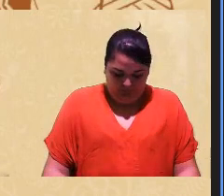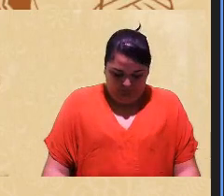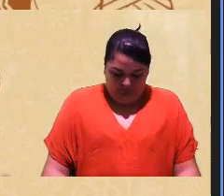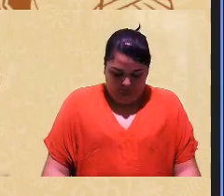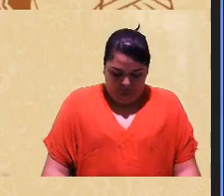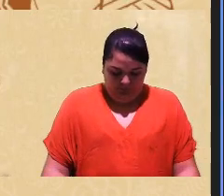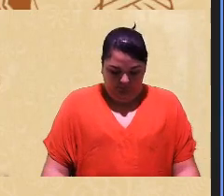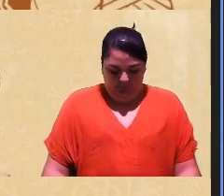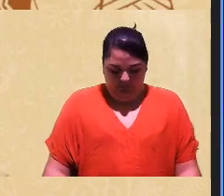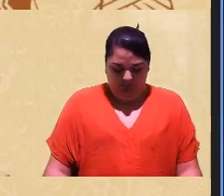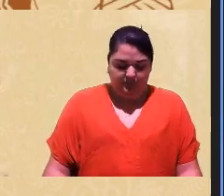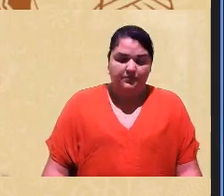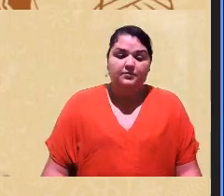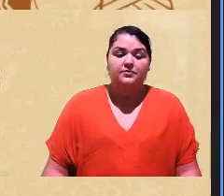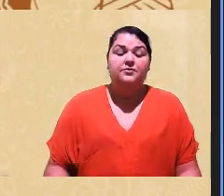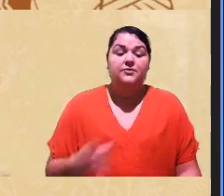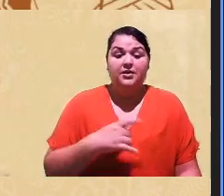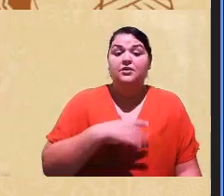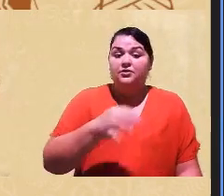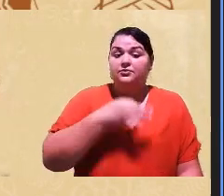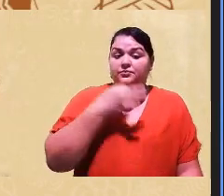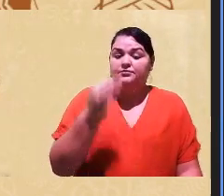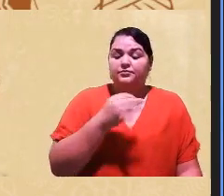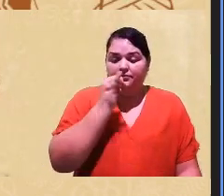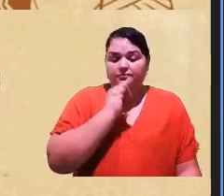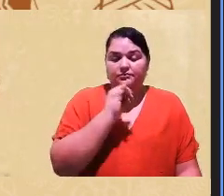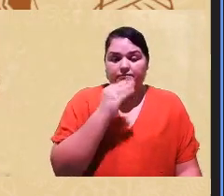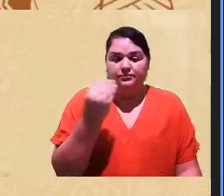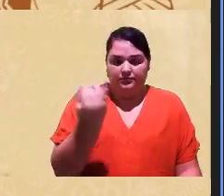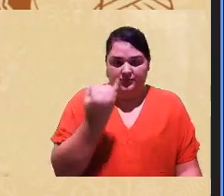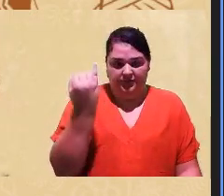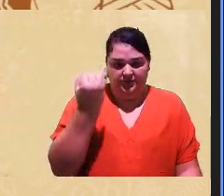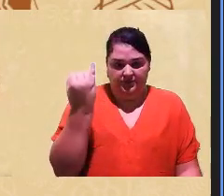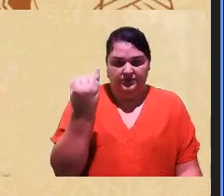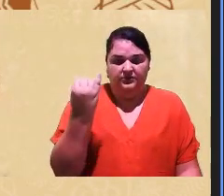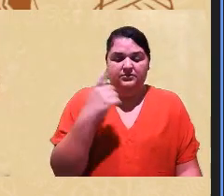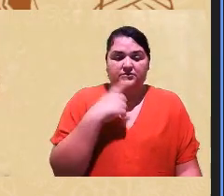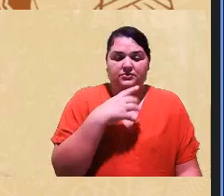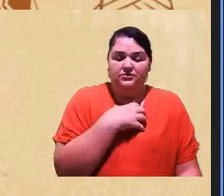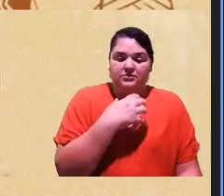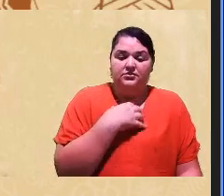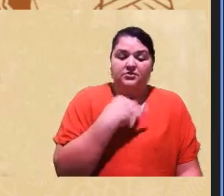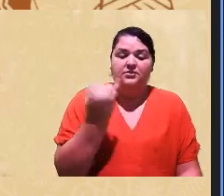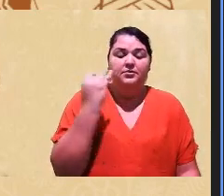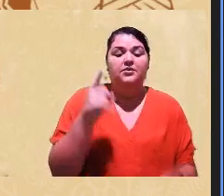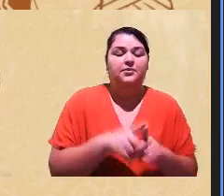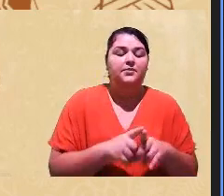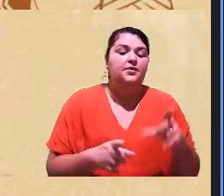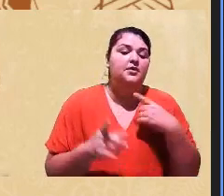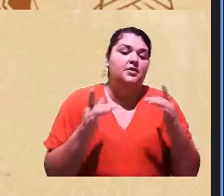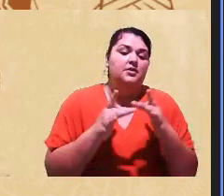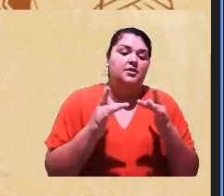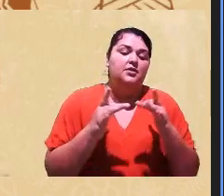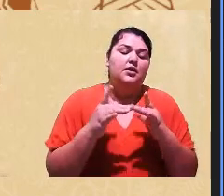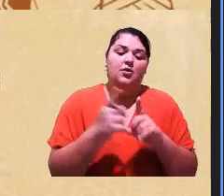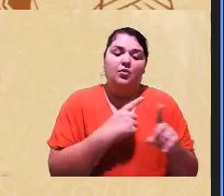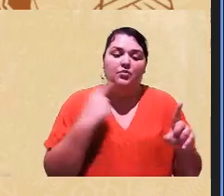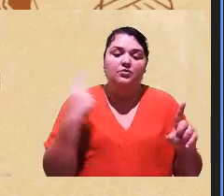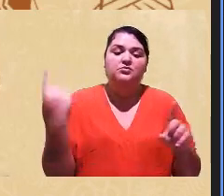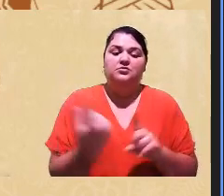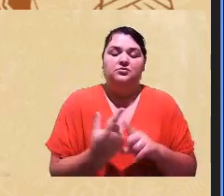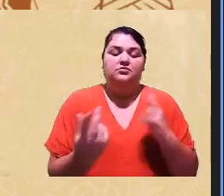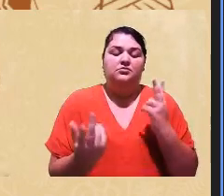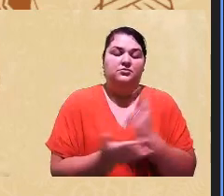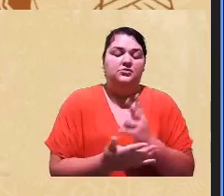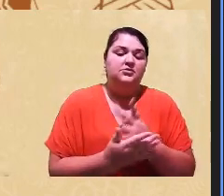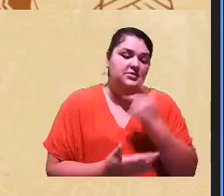a UFBA tem um exemplo tem um uma ação muito importante que tem a ver com rodízio né depois talvez Eliane possa explicar